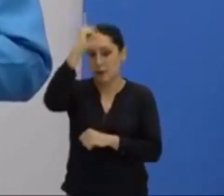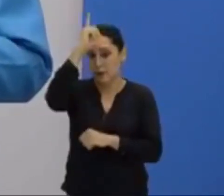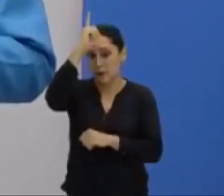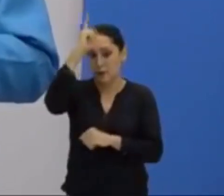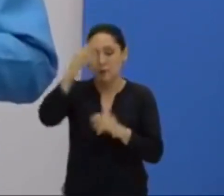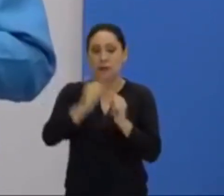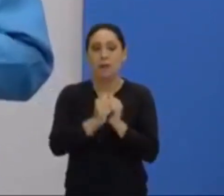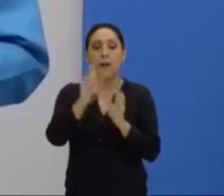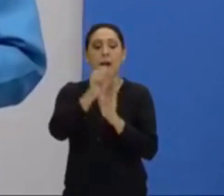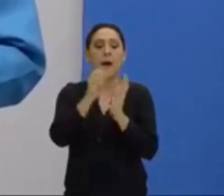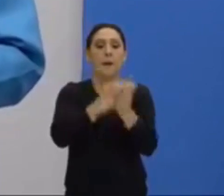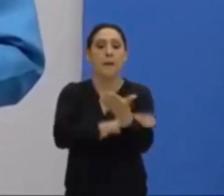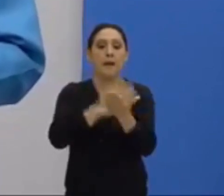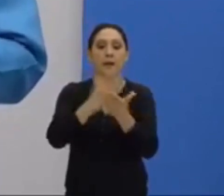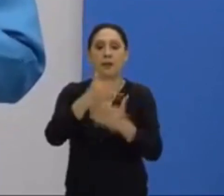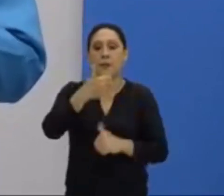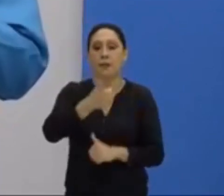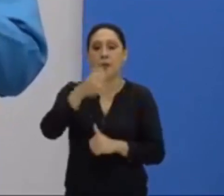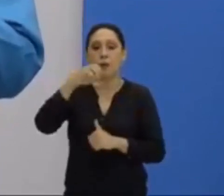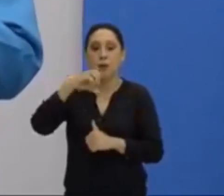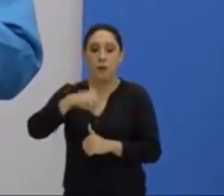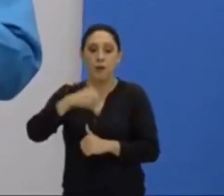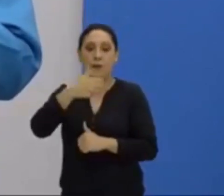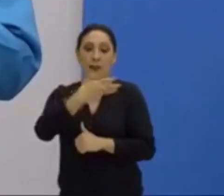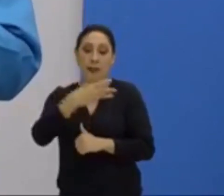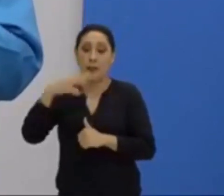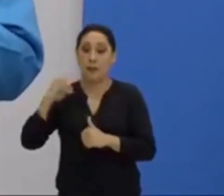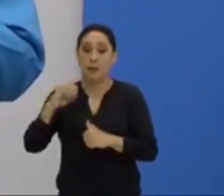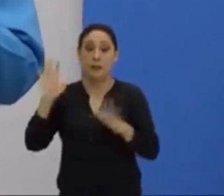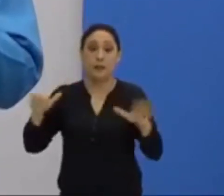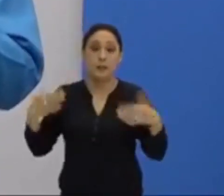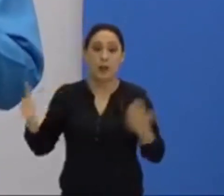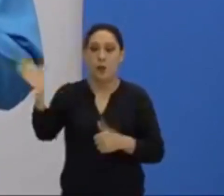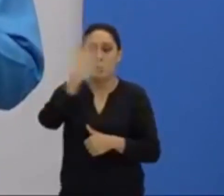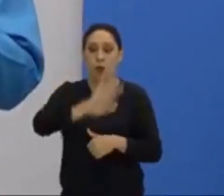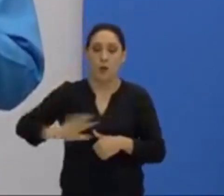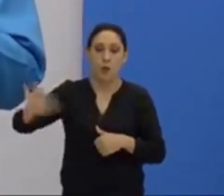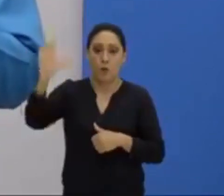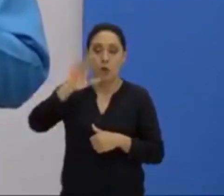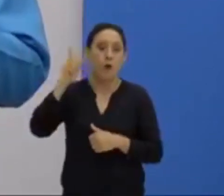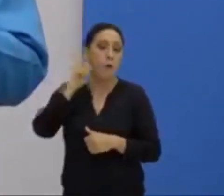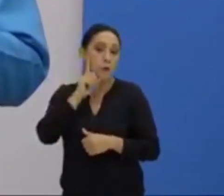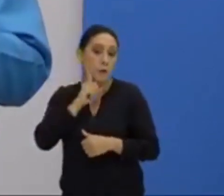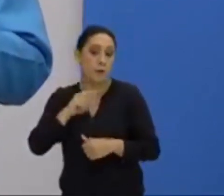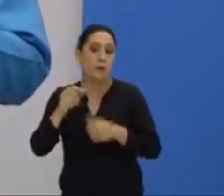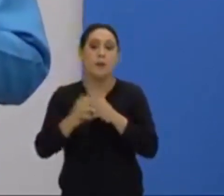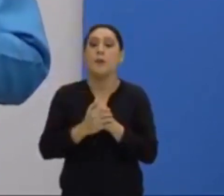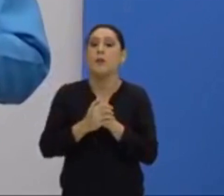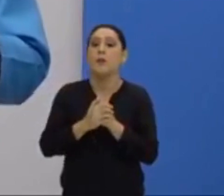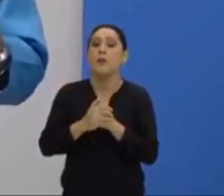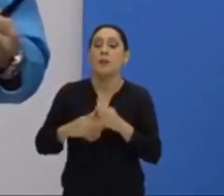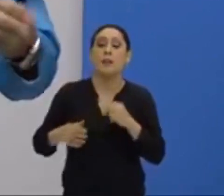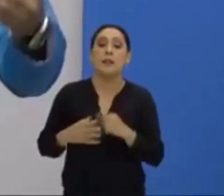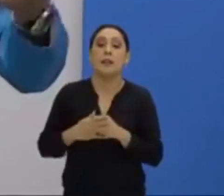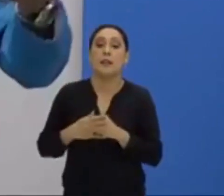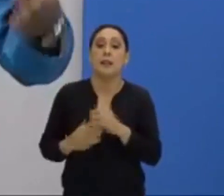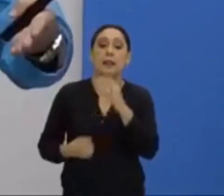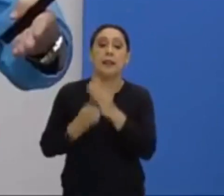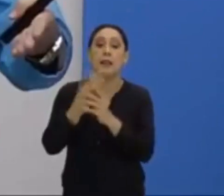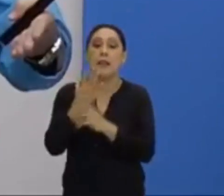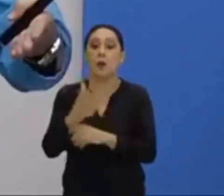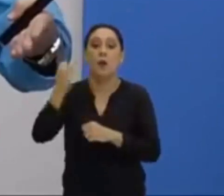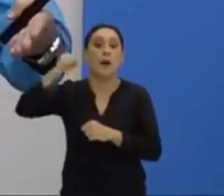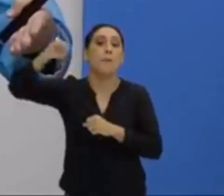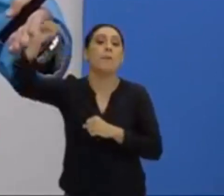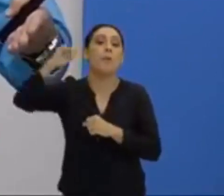partir de 1930. Então, o mundo, ou melhor, os Estados Unidos, que cooptou apoio de